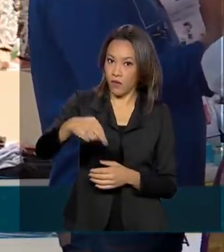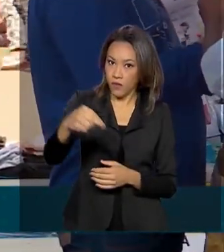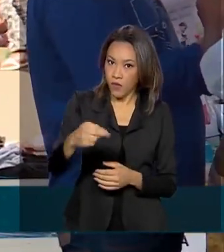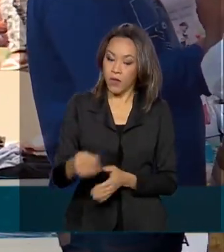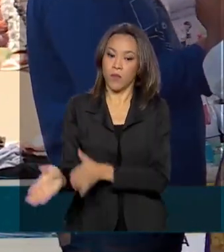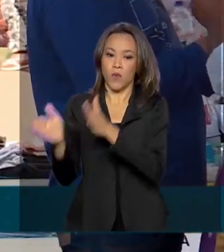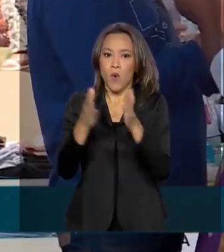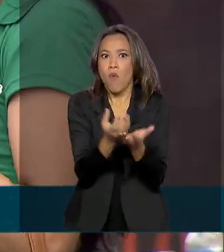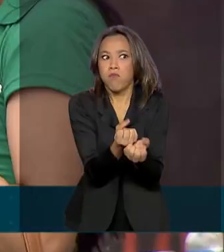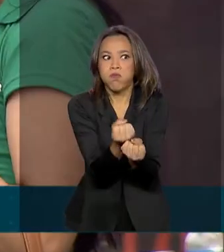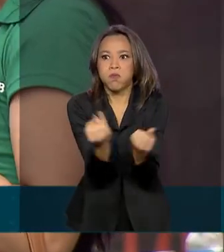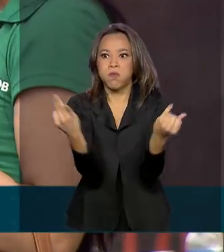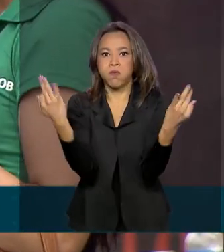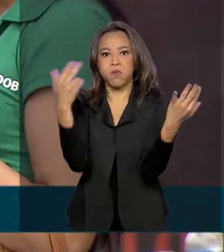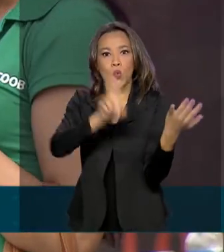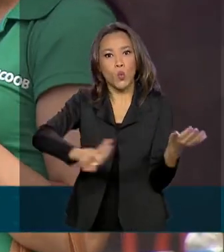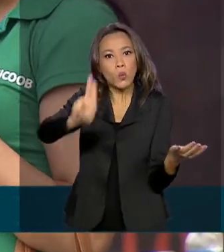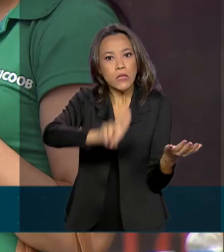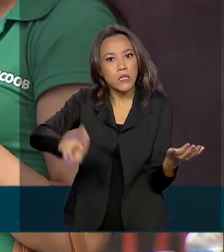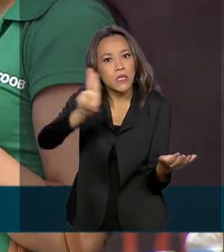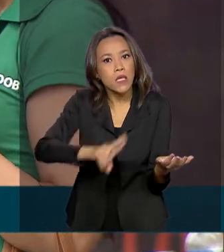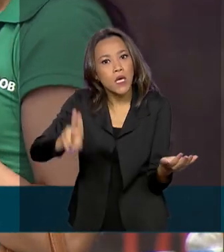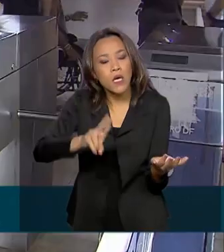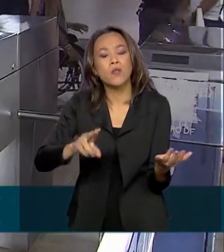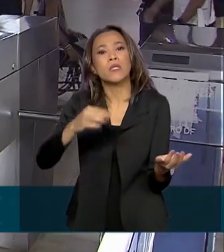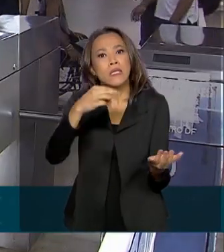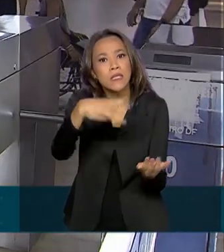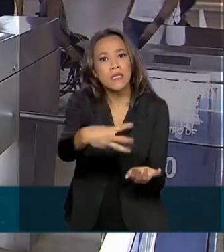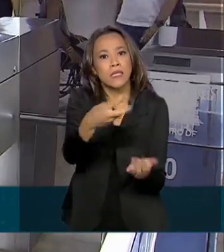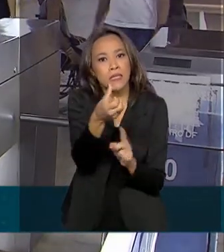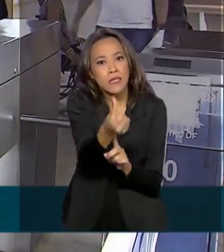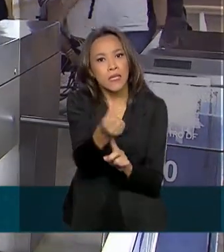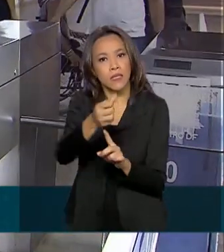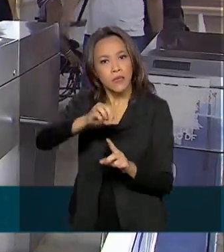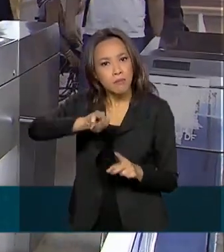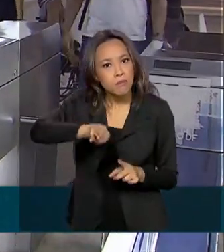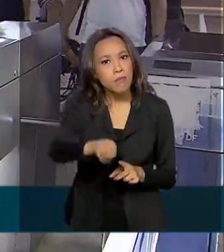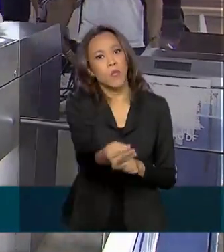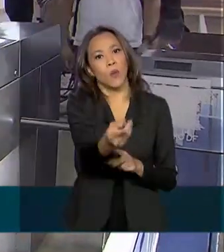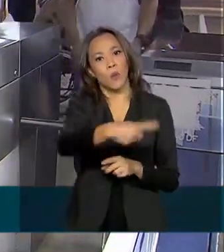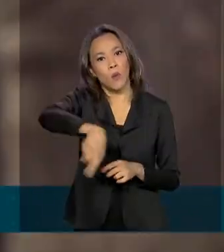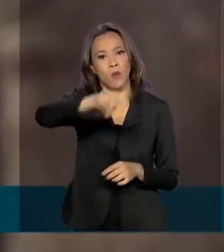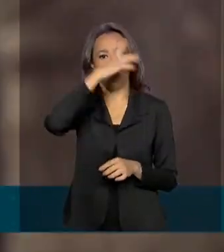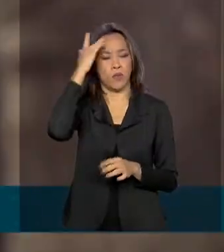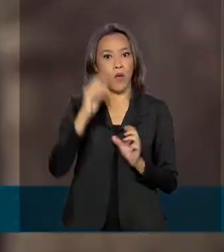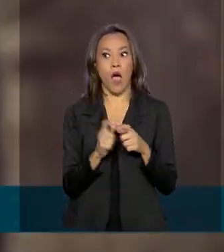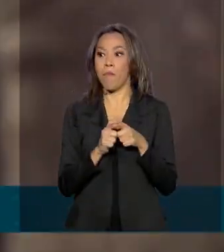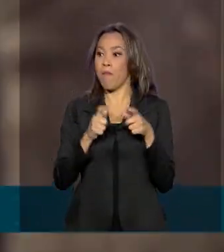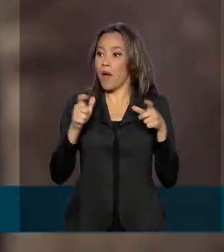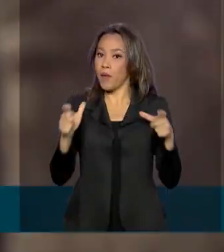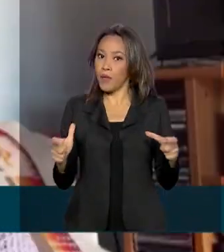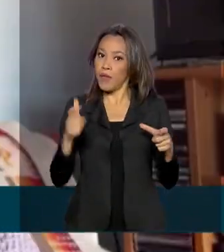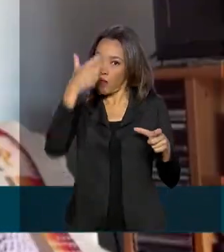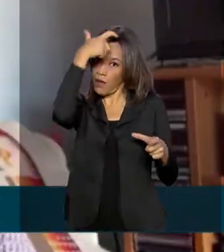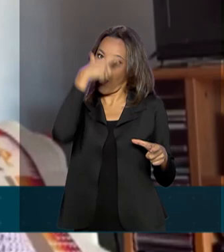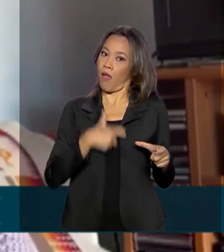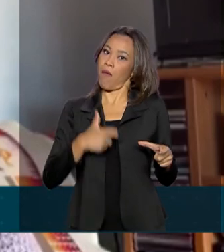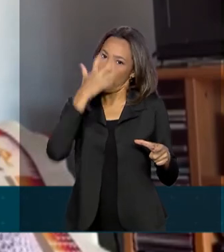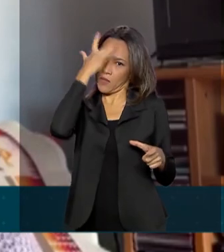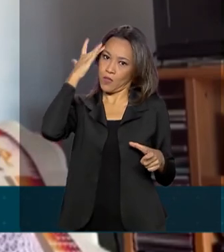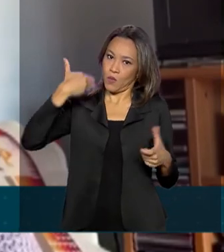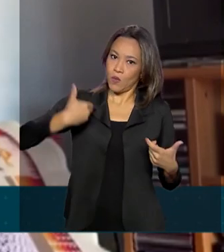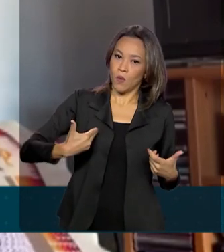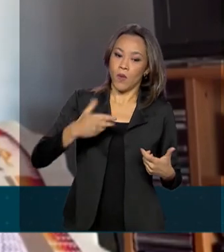de usuários ultrapassa a 36 milhões de clientes. A maioria, pessoa física. A